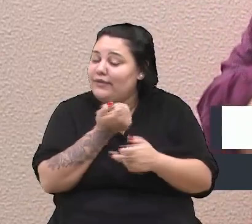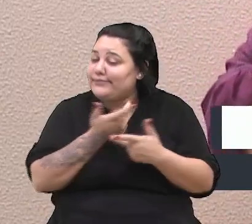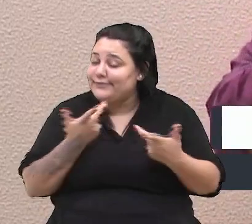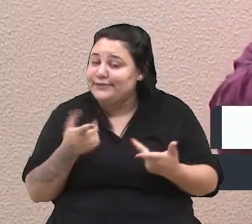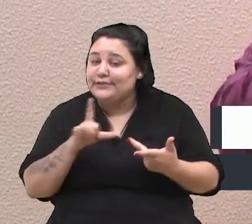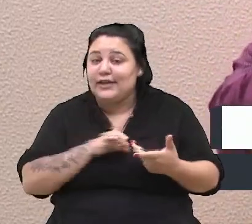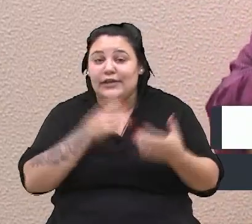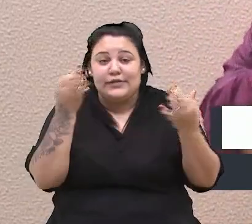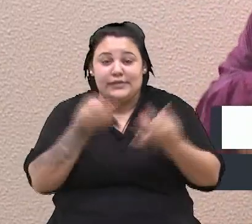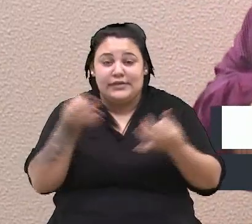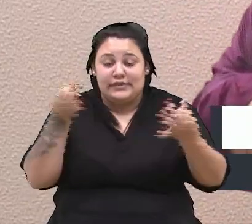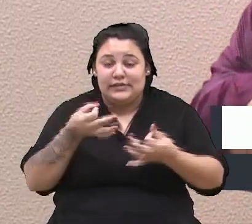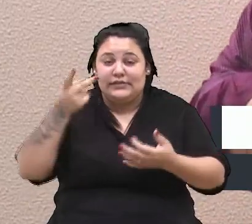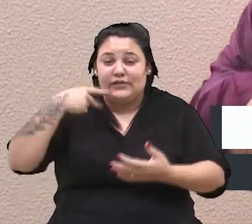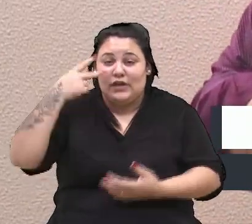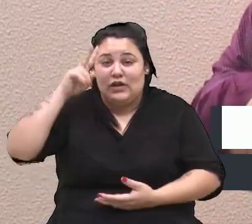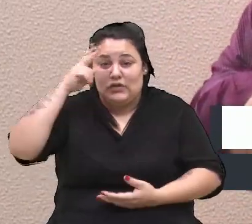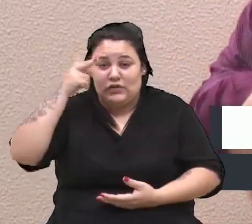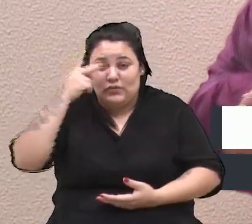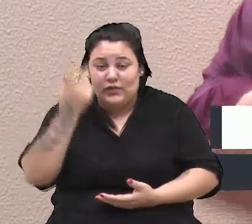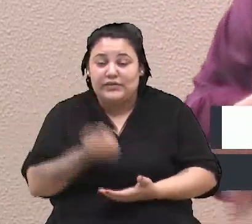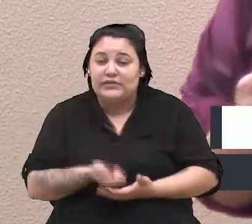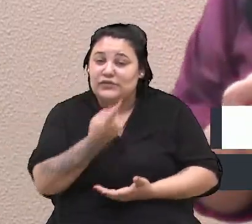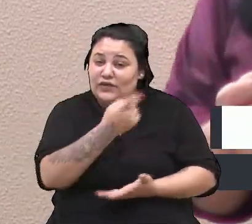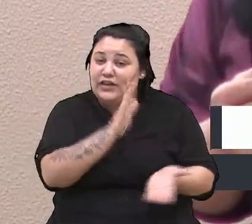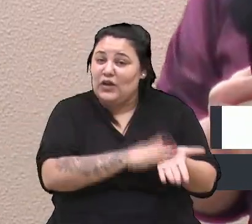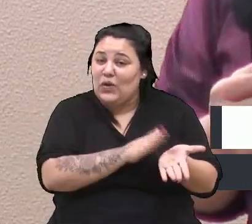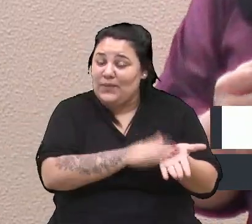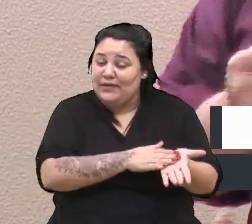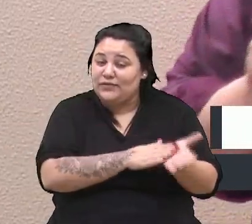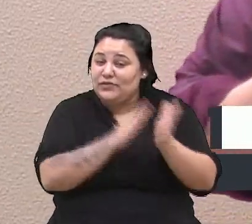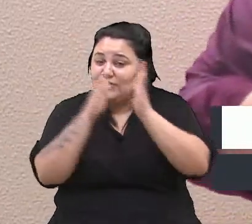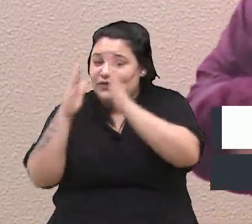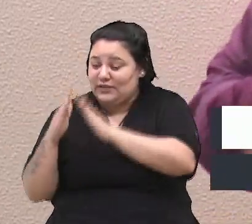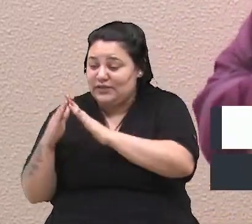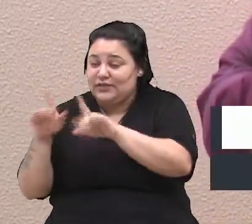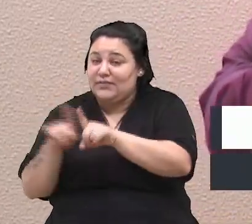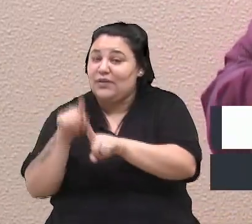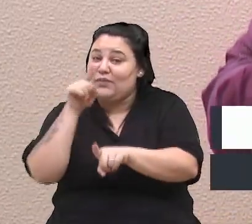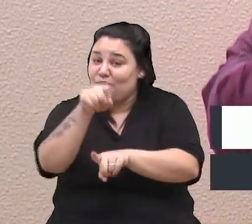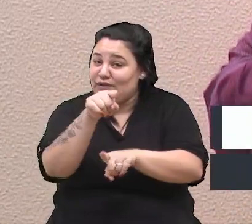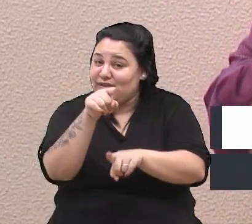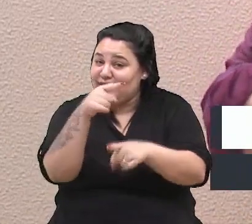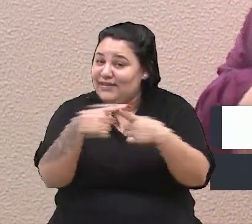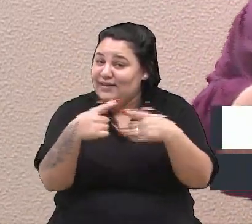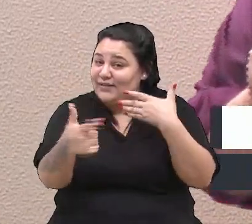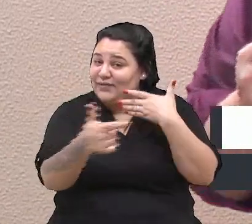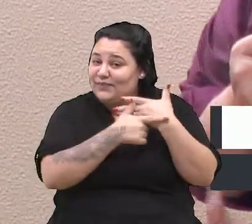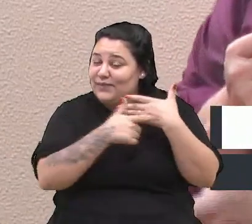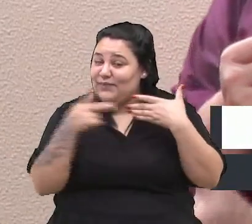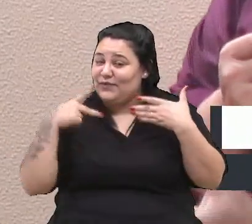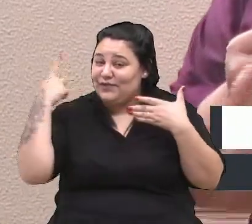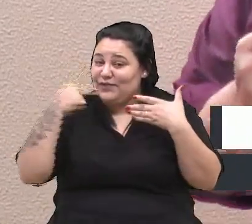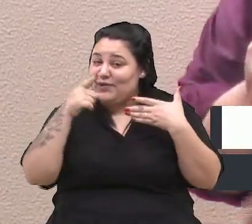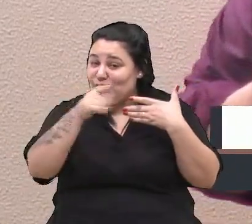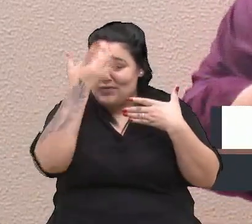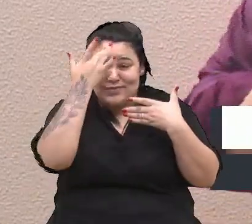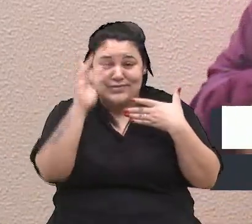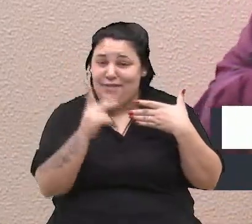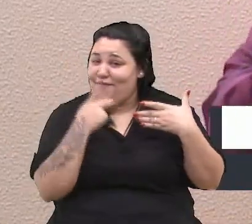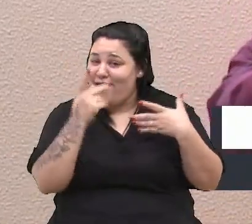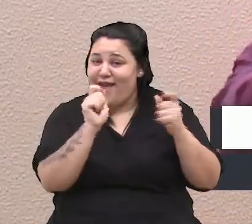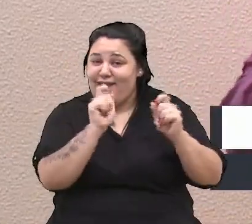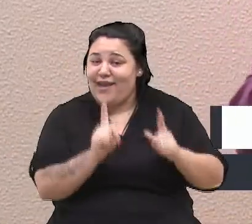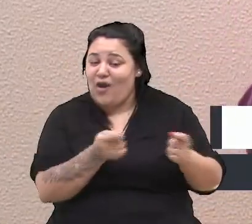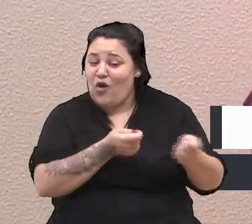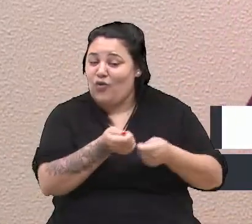senhor vai ser cobrado, talvez do seu vizinho, porque o senhor é vereador, e o senhor não vai saber dizer quem que vai fiscalizar e vão